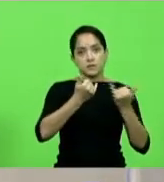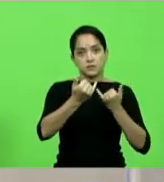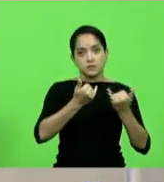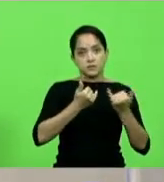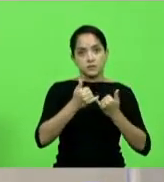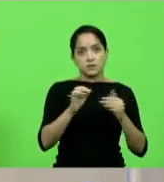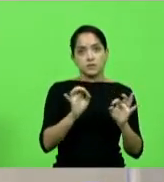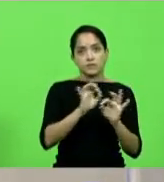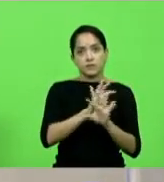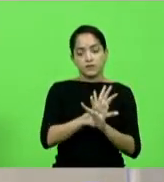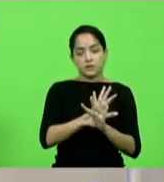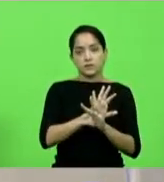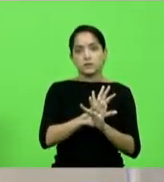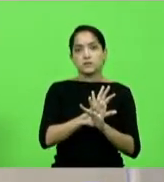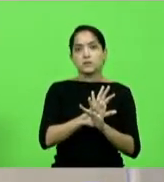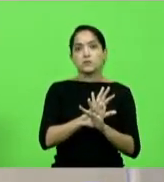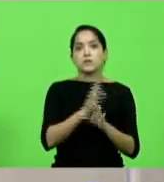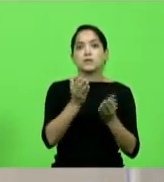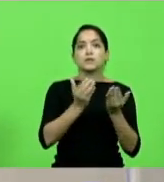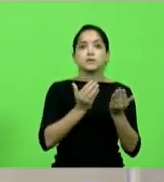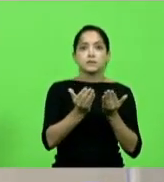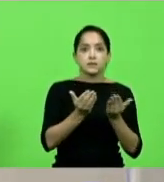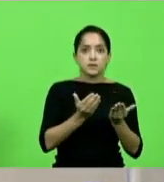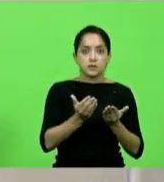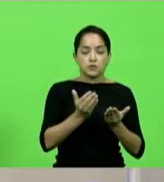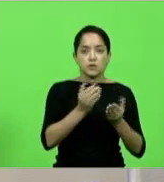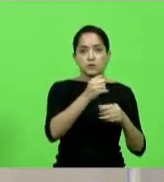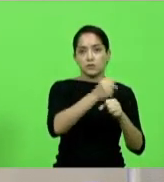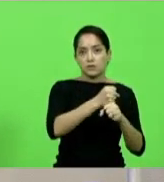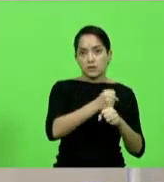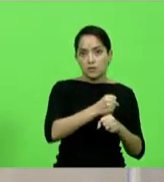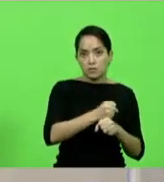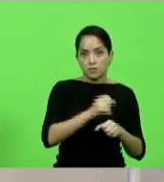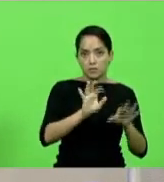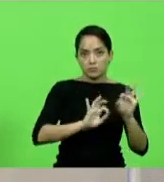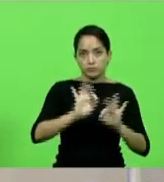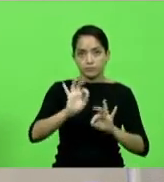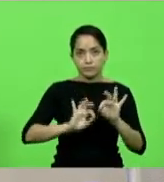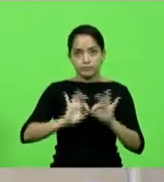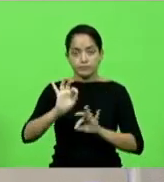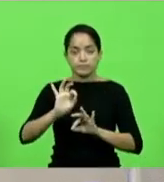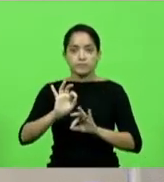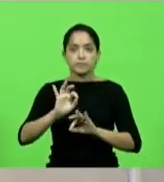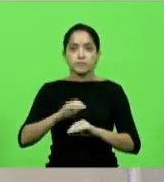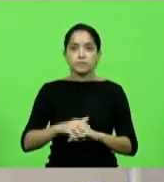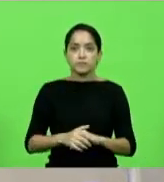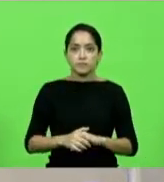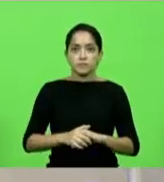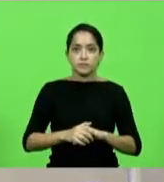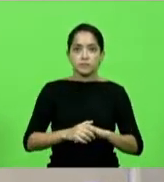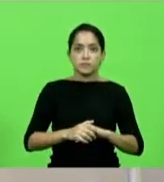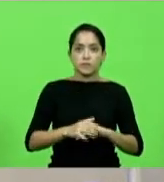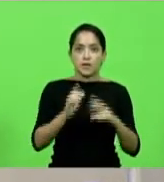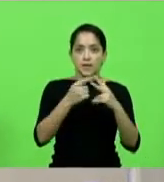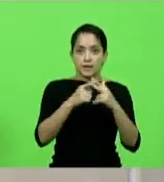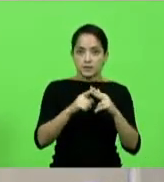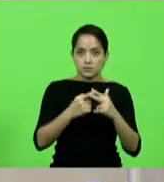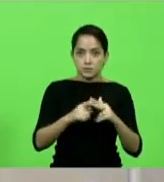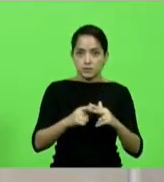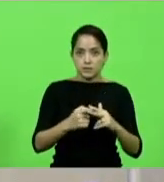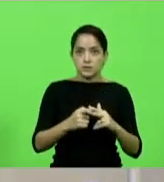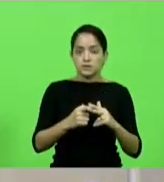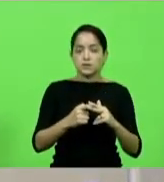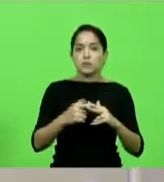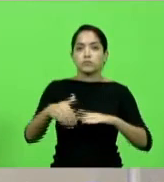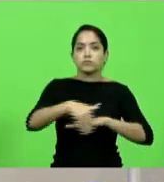finalização do procedimento licitatório relacionado à obra de elaboração do projeto de restauração com aumento da capacidade